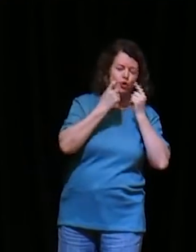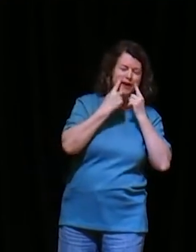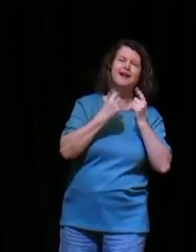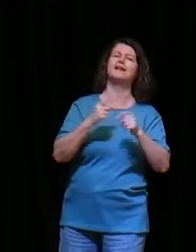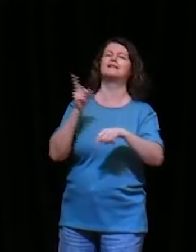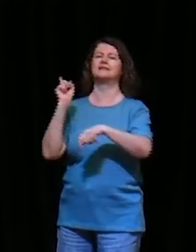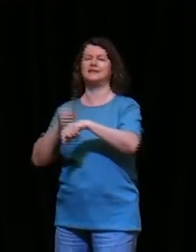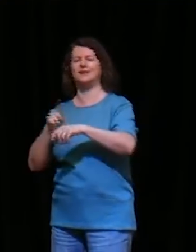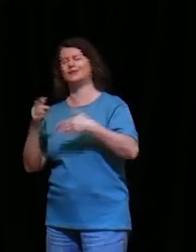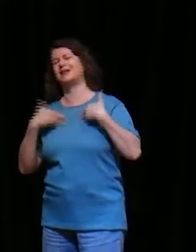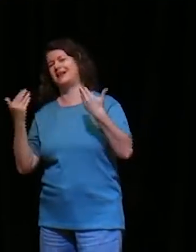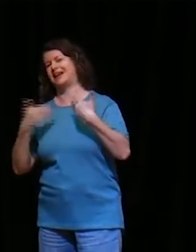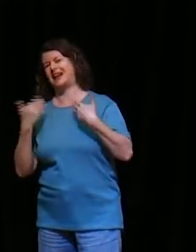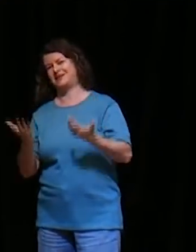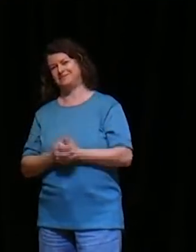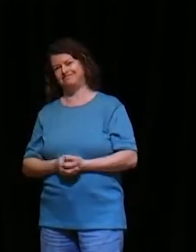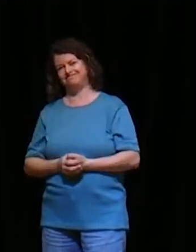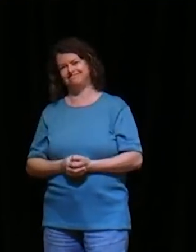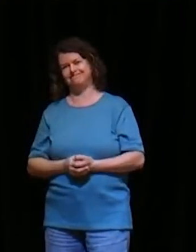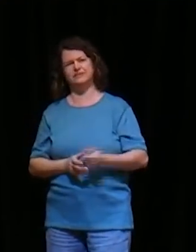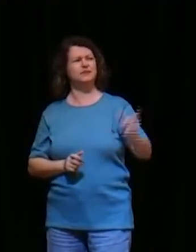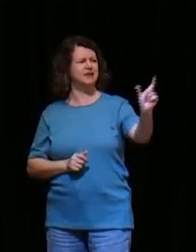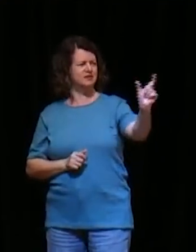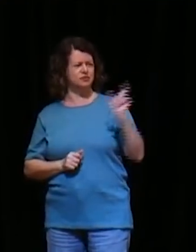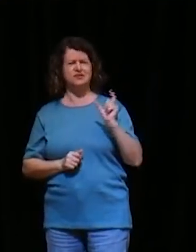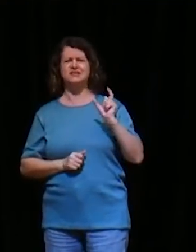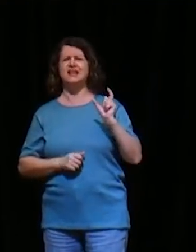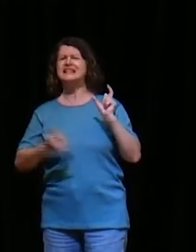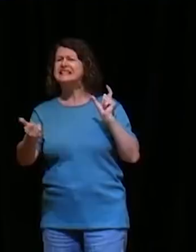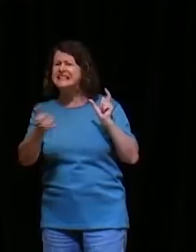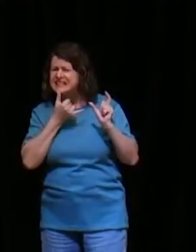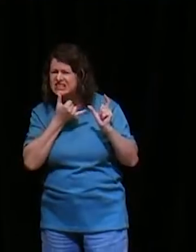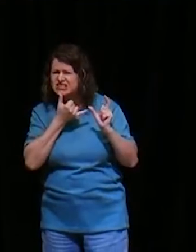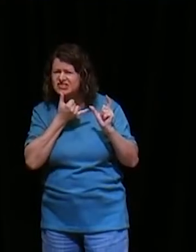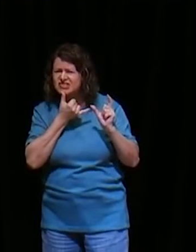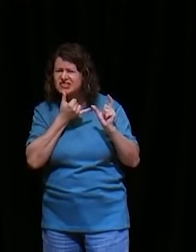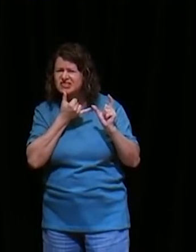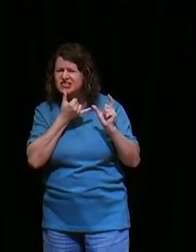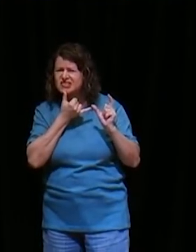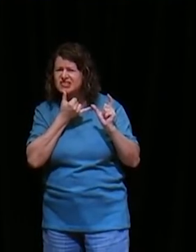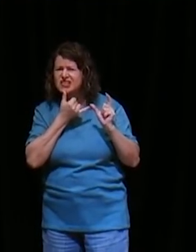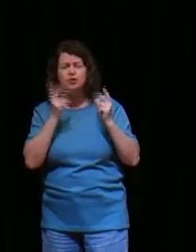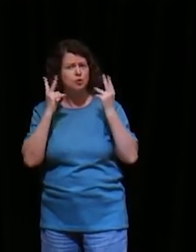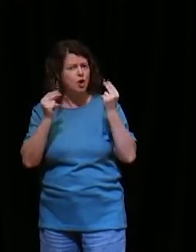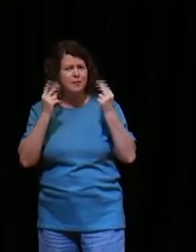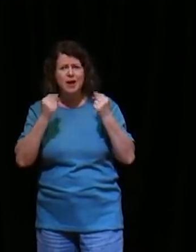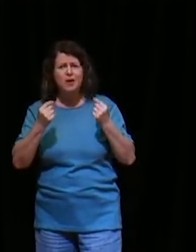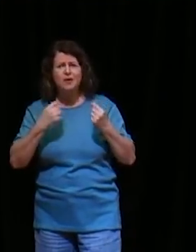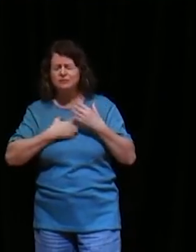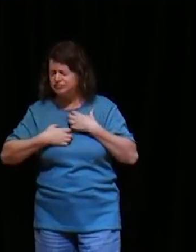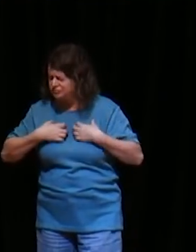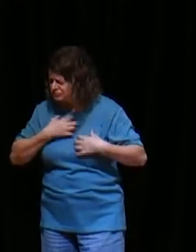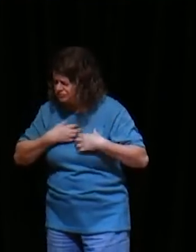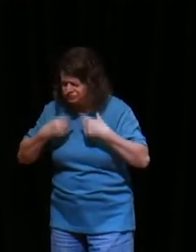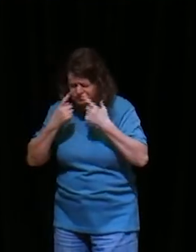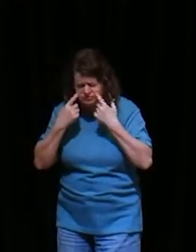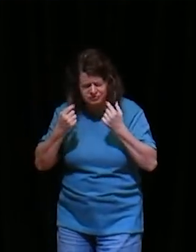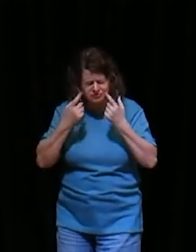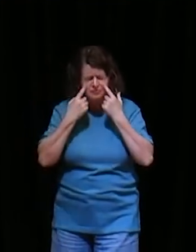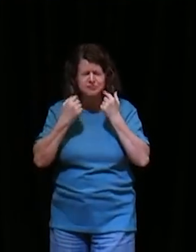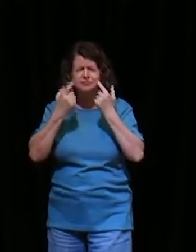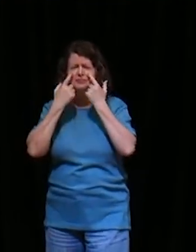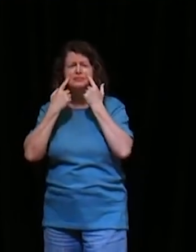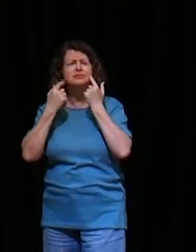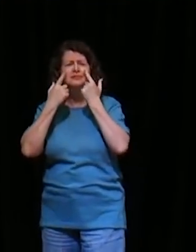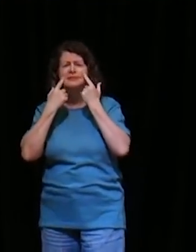a notícia triste, não pode fazer a gente ficar feliz não, a notícia triste, tem que entristecer a gente mesmo, tem que fazer a gente lamentar,